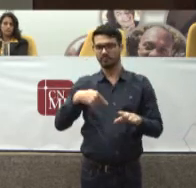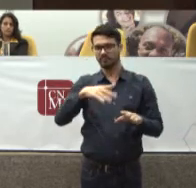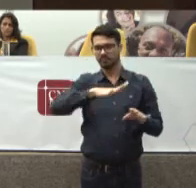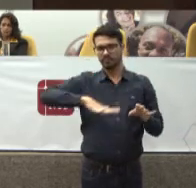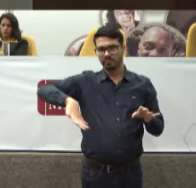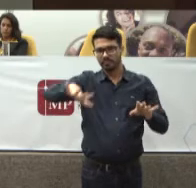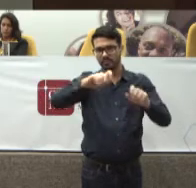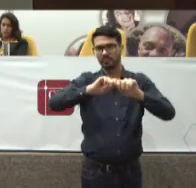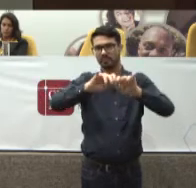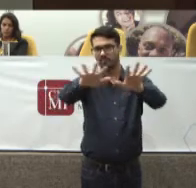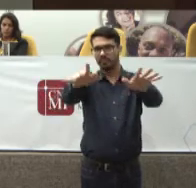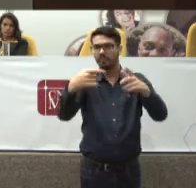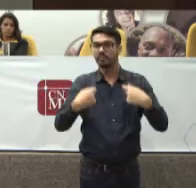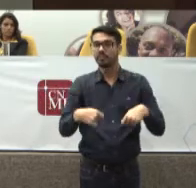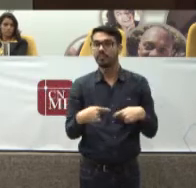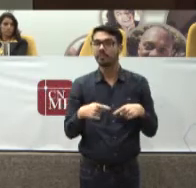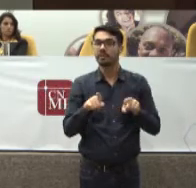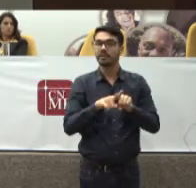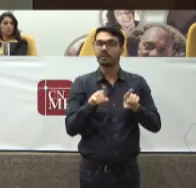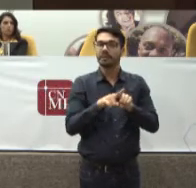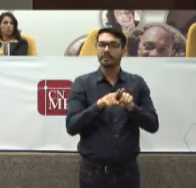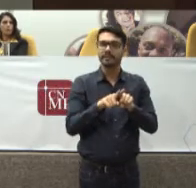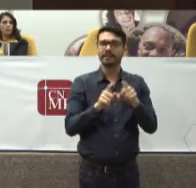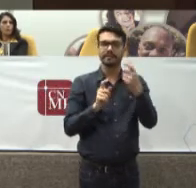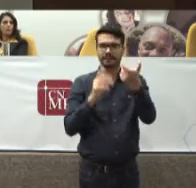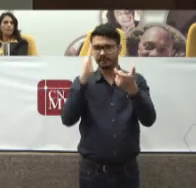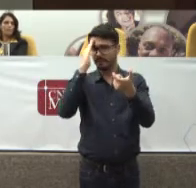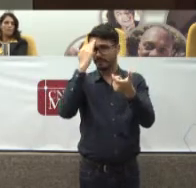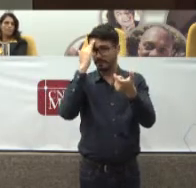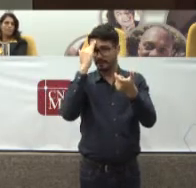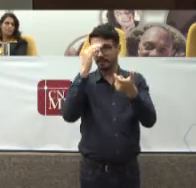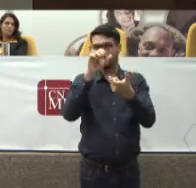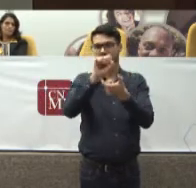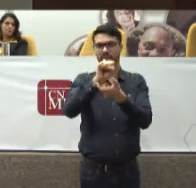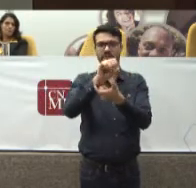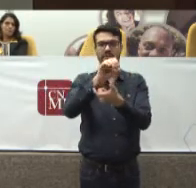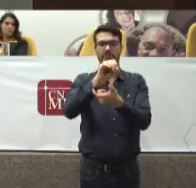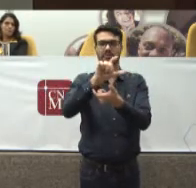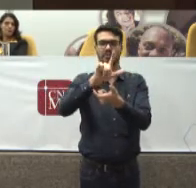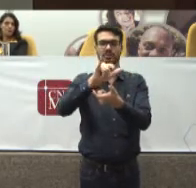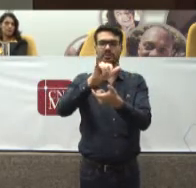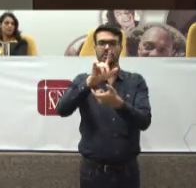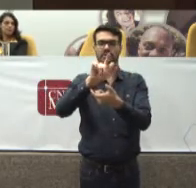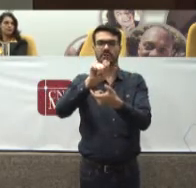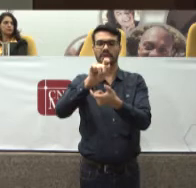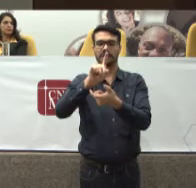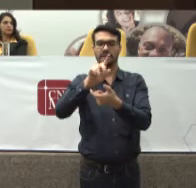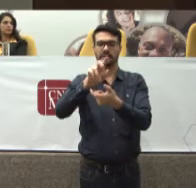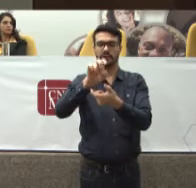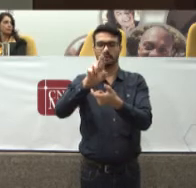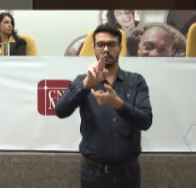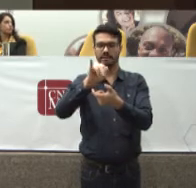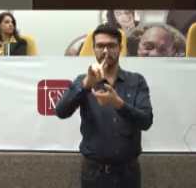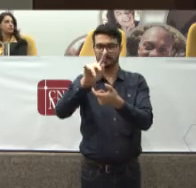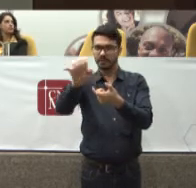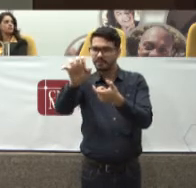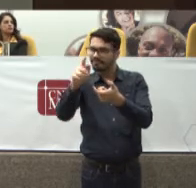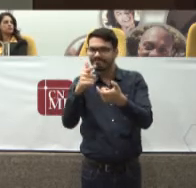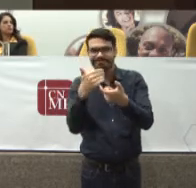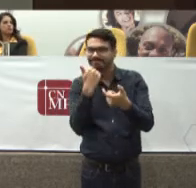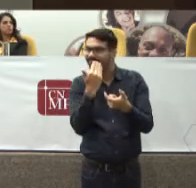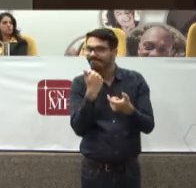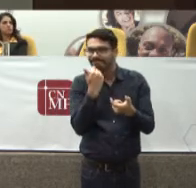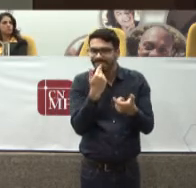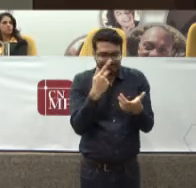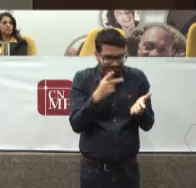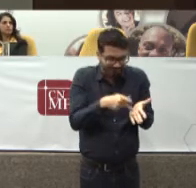E nós temos Que revisitar O conceito De solidariedade Que a solidariedade Como posta hoje Não tem alcançado Em êxito